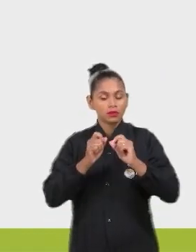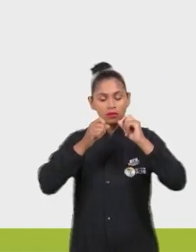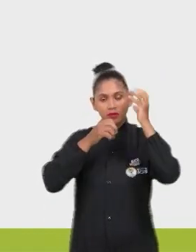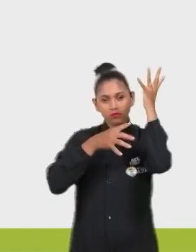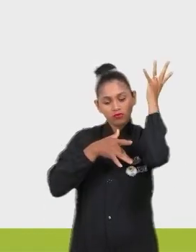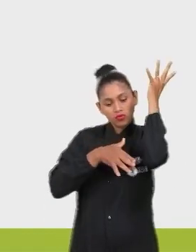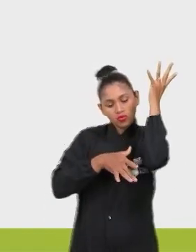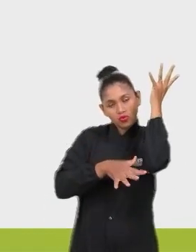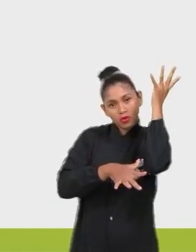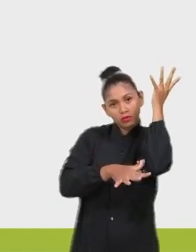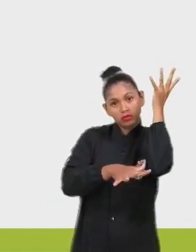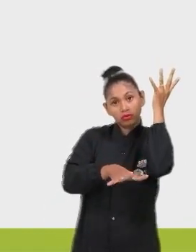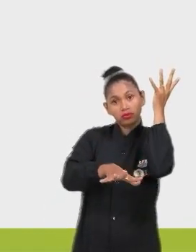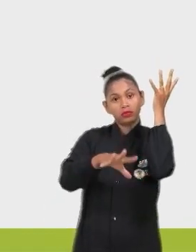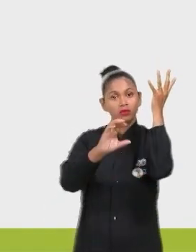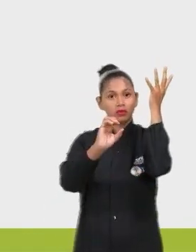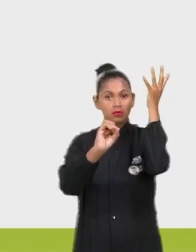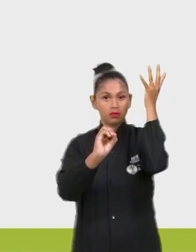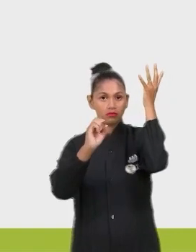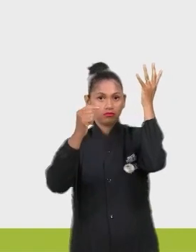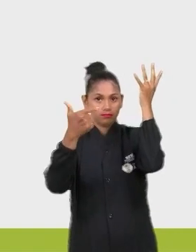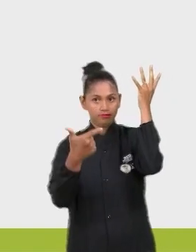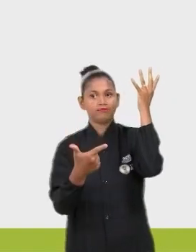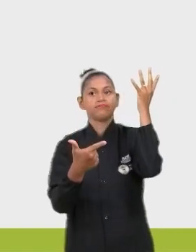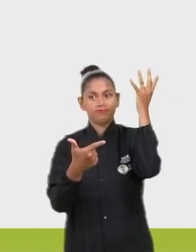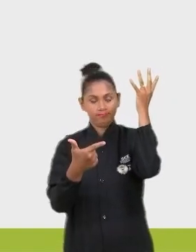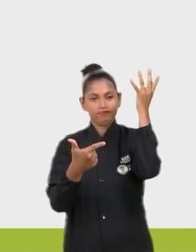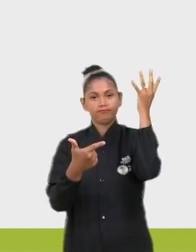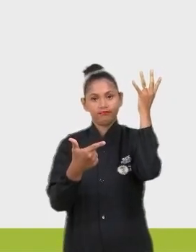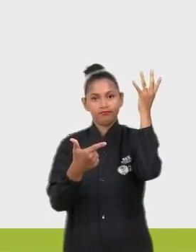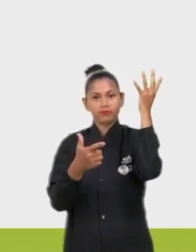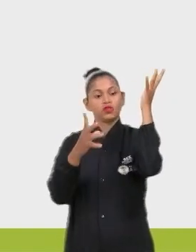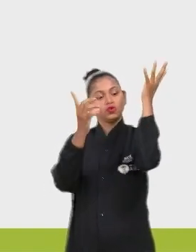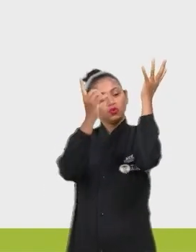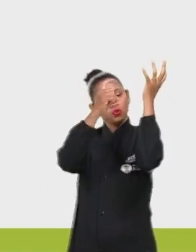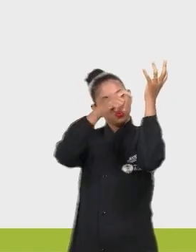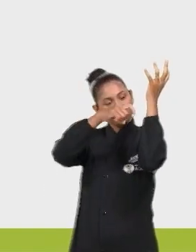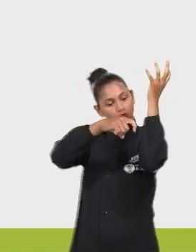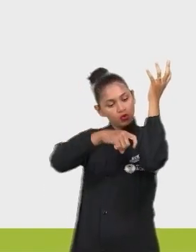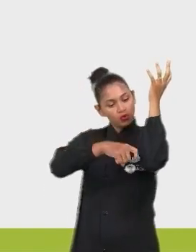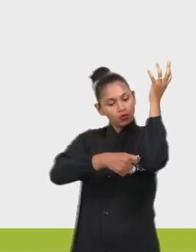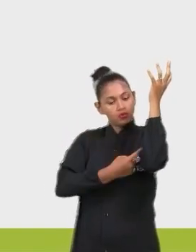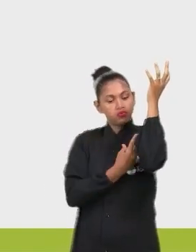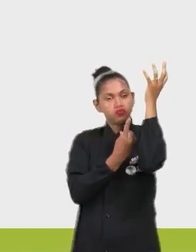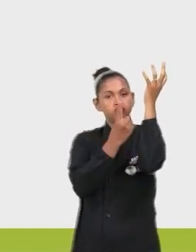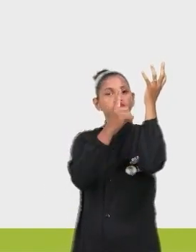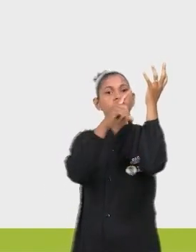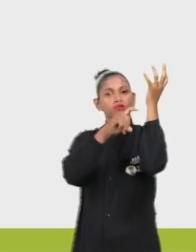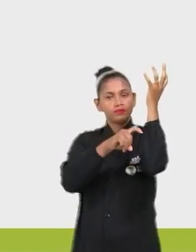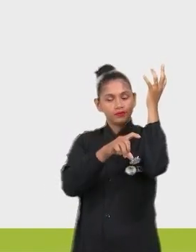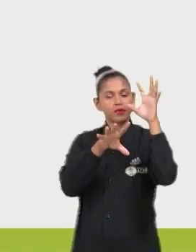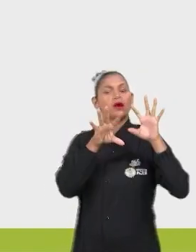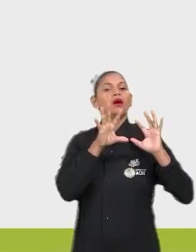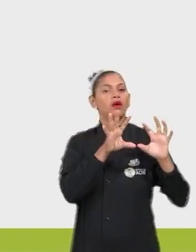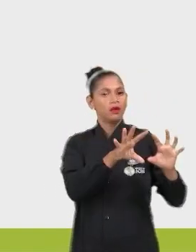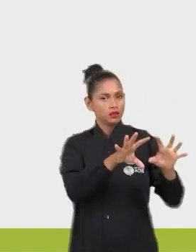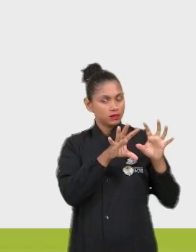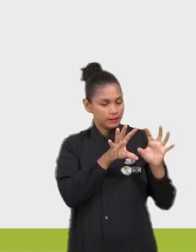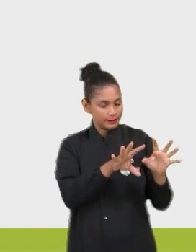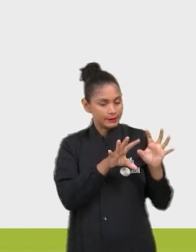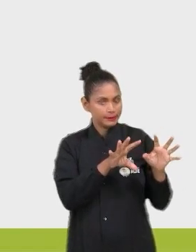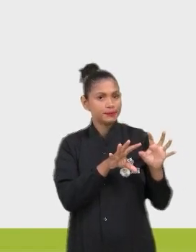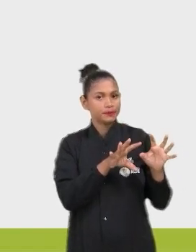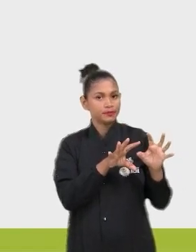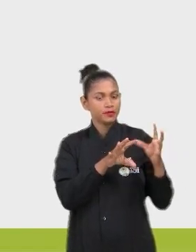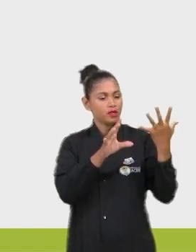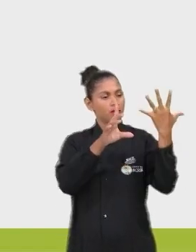de oxigênio para a atmosfera. Isso é fotossíntese, ok? Onde é que acontece a fotossíntese, professor? Isso acontece